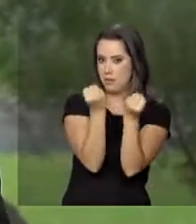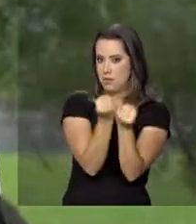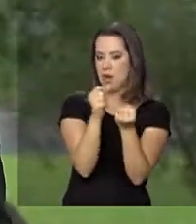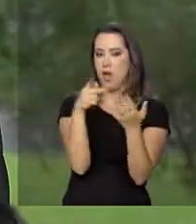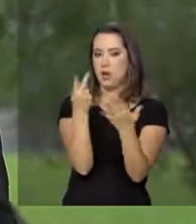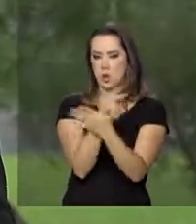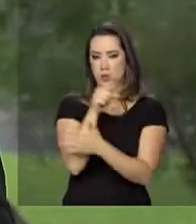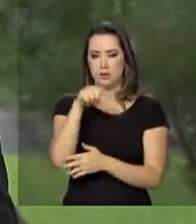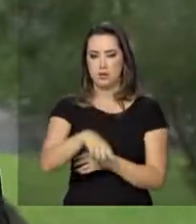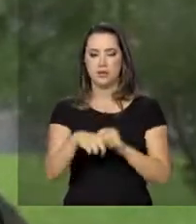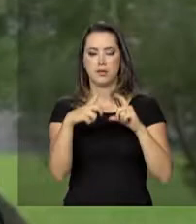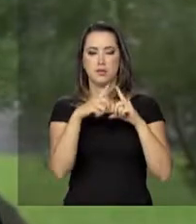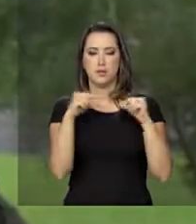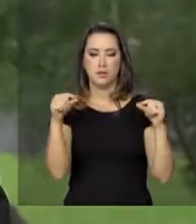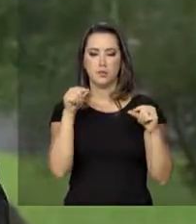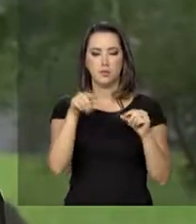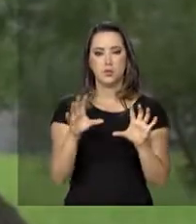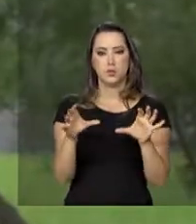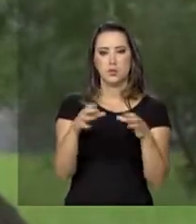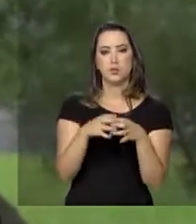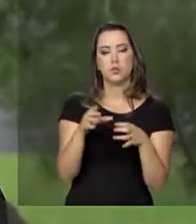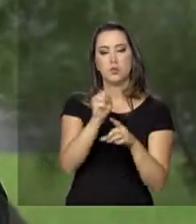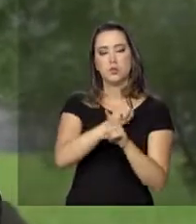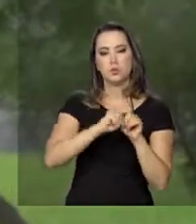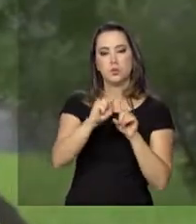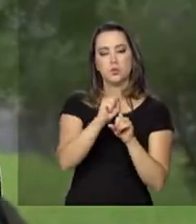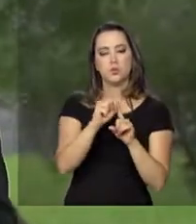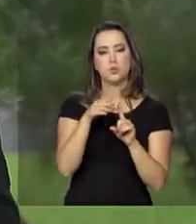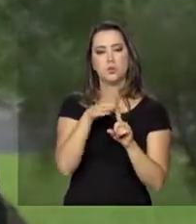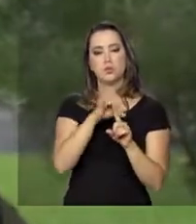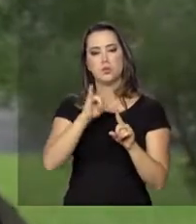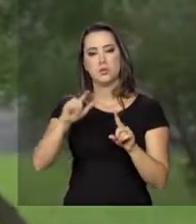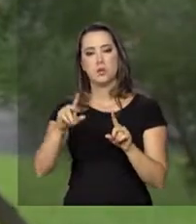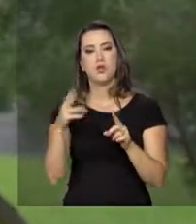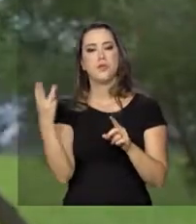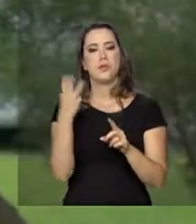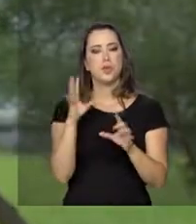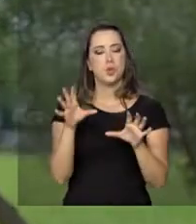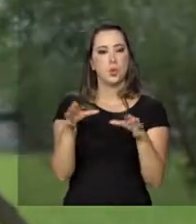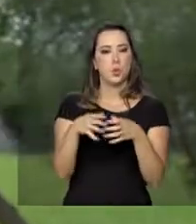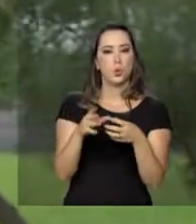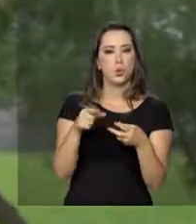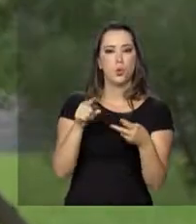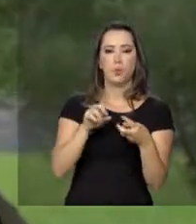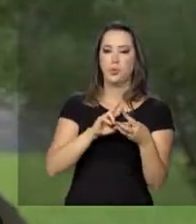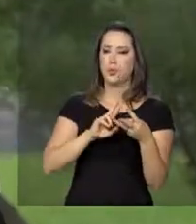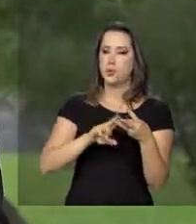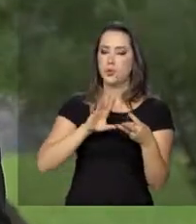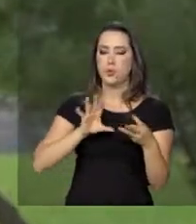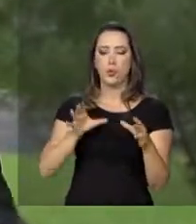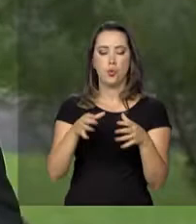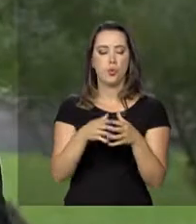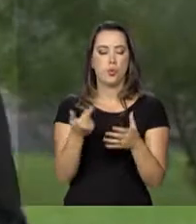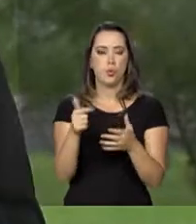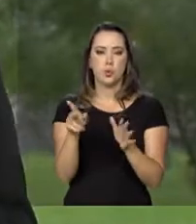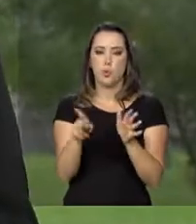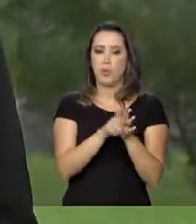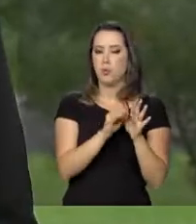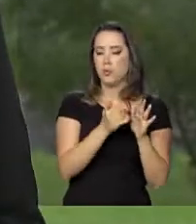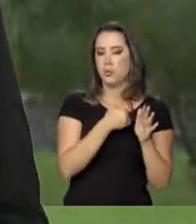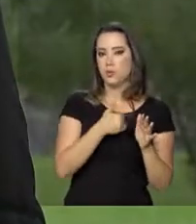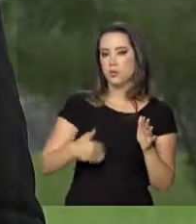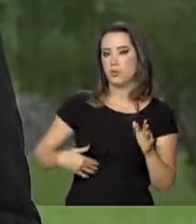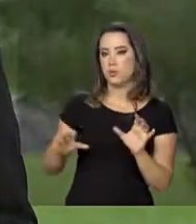representantes de organizações da sociedade civil, do terceiro setor, organizações não governamentais também, organismos